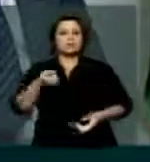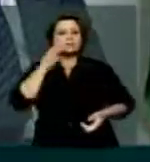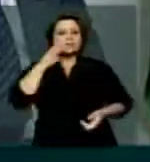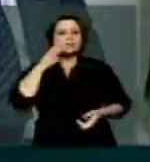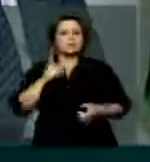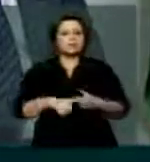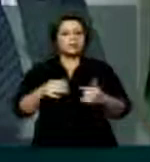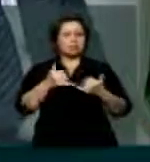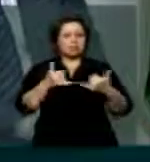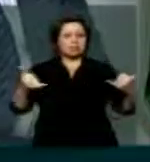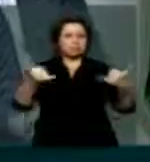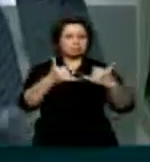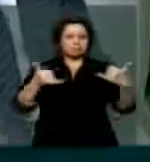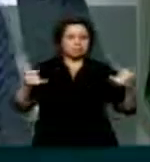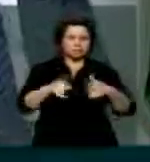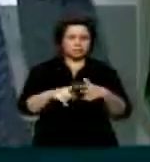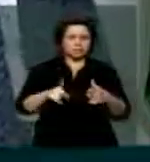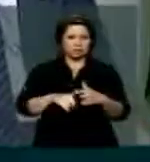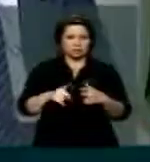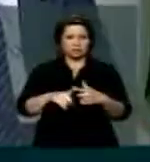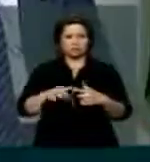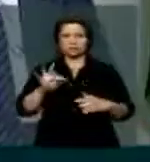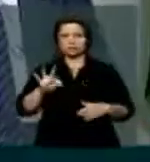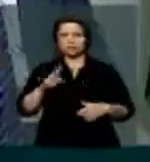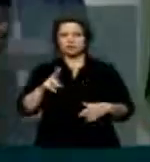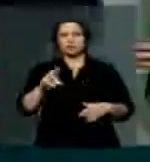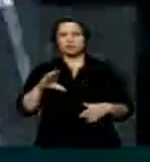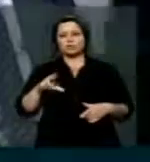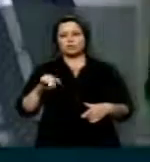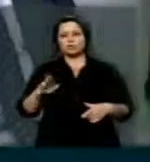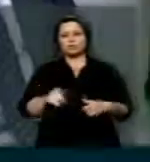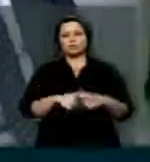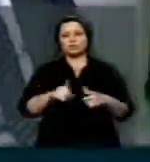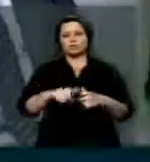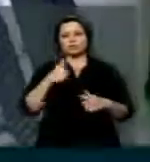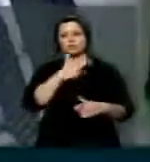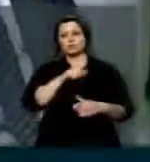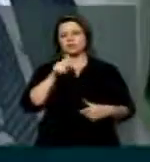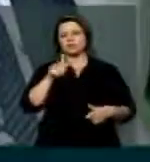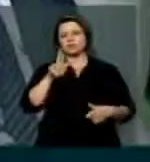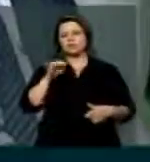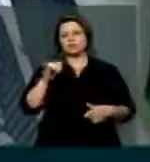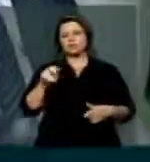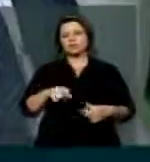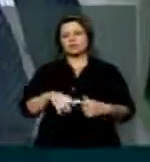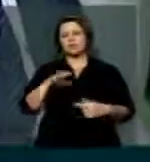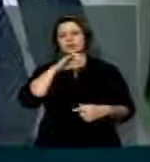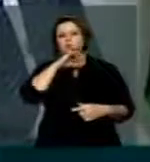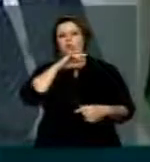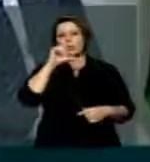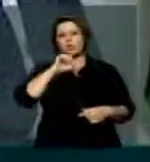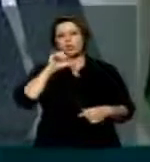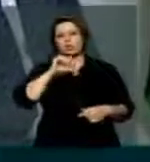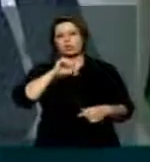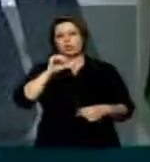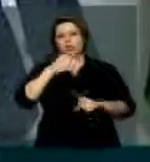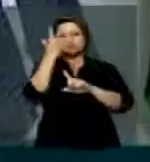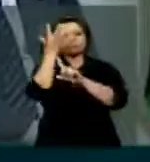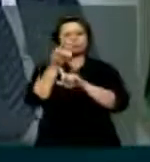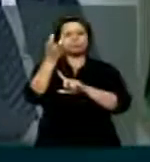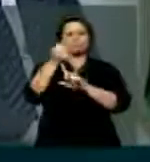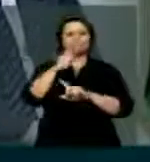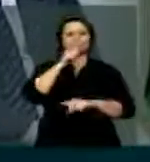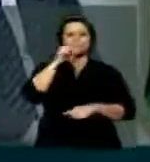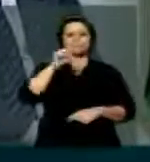de fibra ótica, agora tem dois, o de Tucuruí e o da Guiana Francesa. E o sistema é de péssima qualidade, presidente.